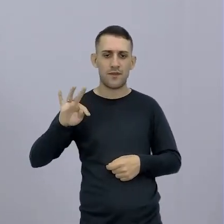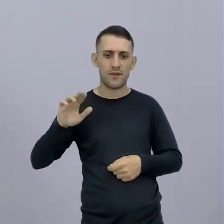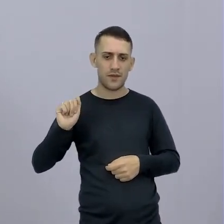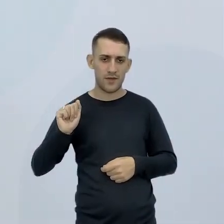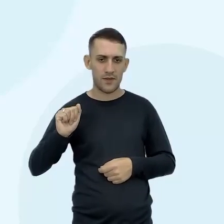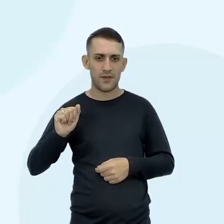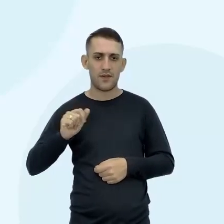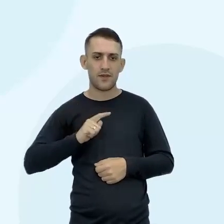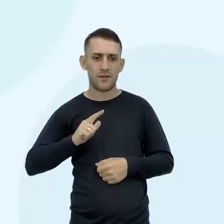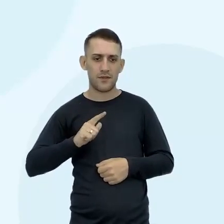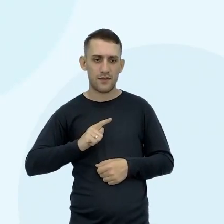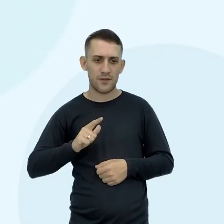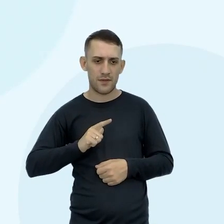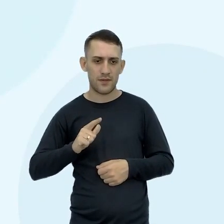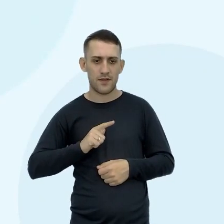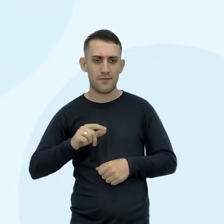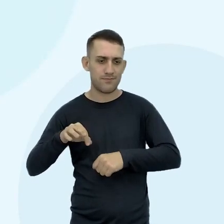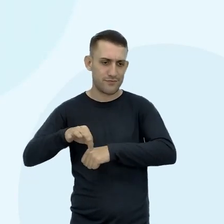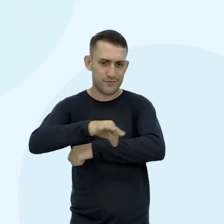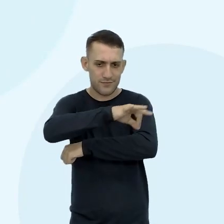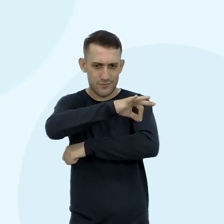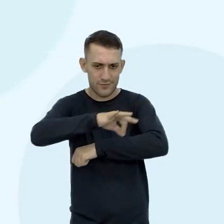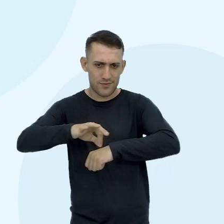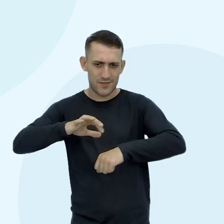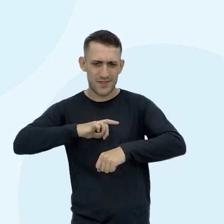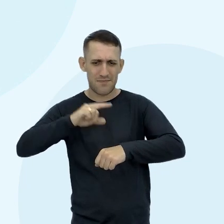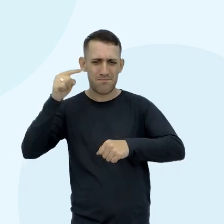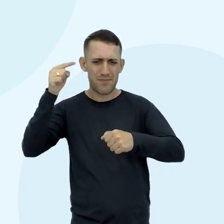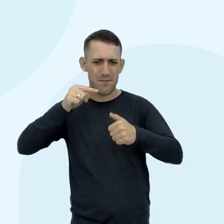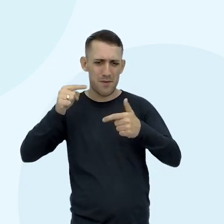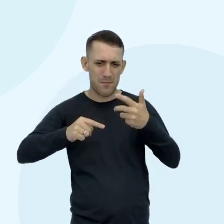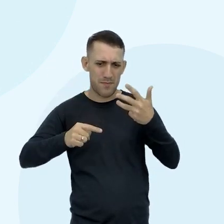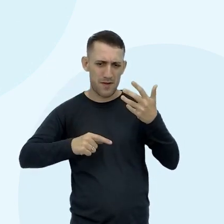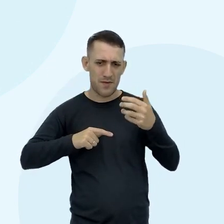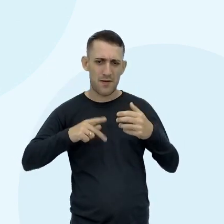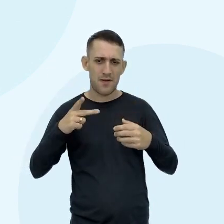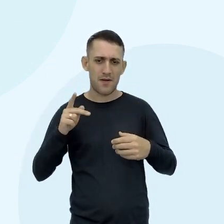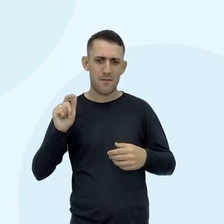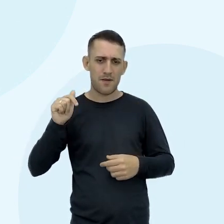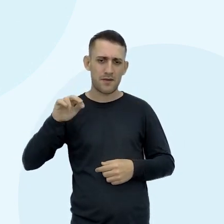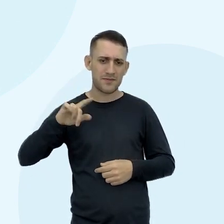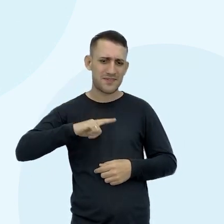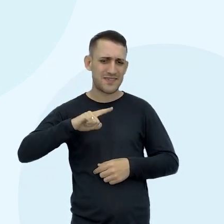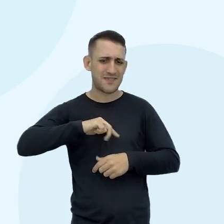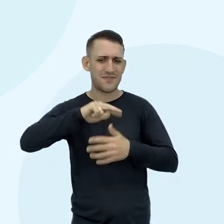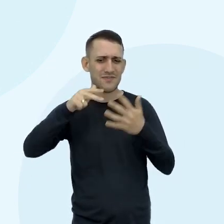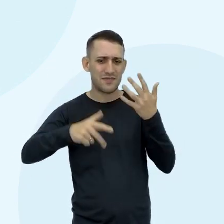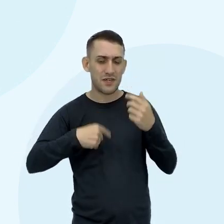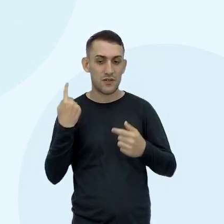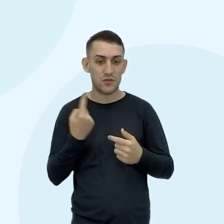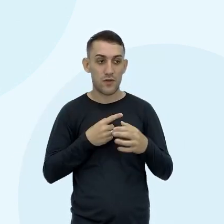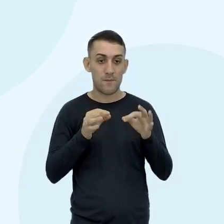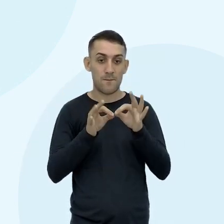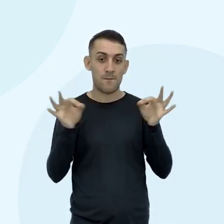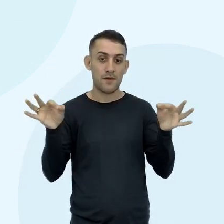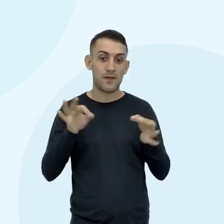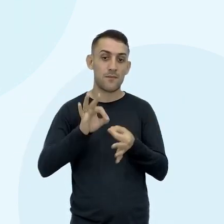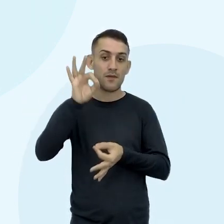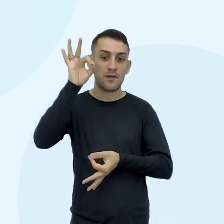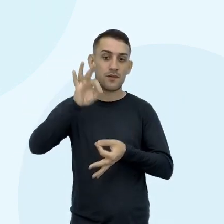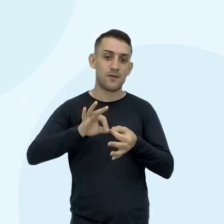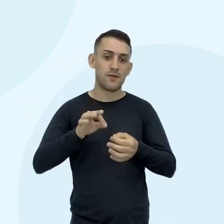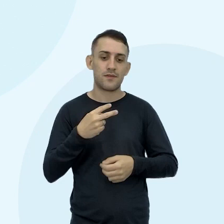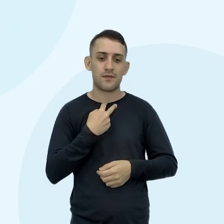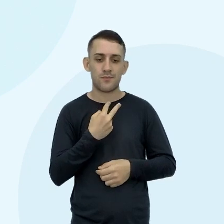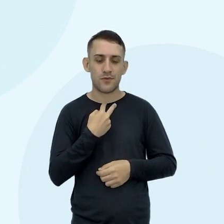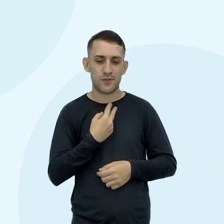tela lá Fita métrica A trena Falei de outros também O paquímetro O micrômetro Então a gente mediu Nesse caso aí Eu quis medir Eu não podia